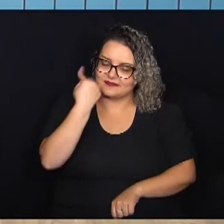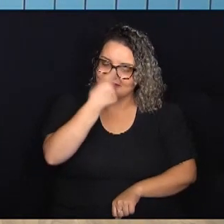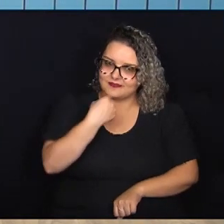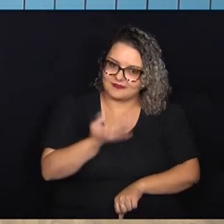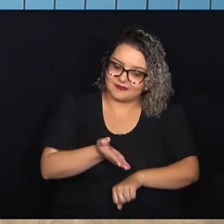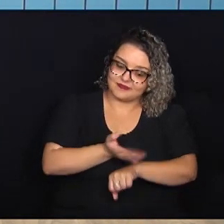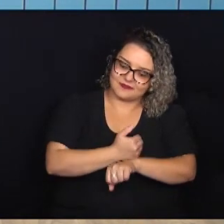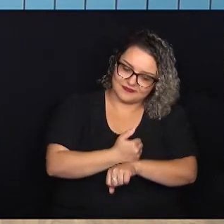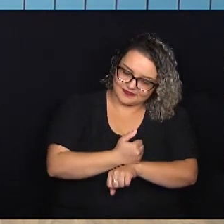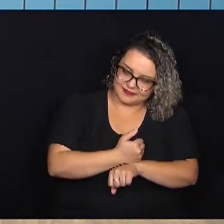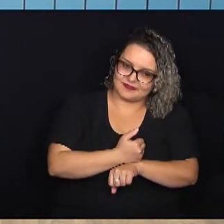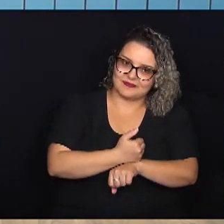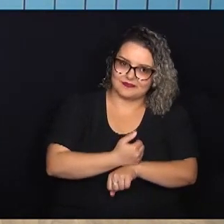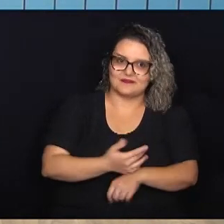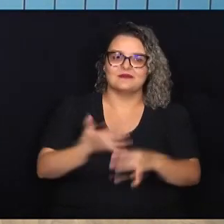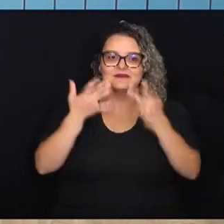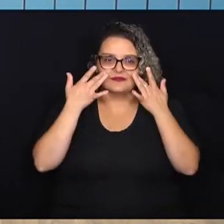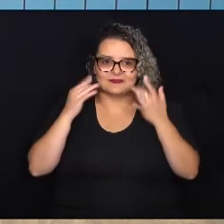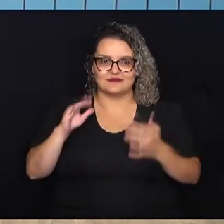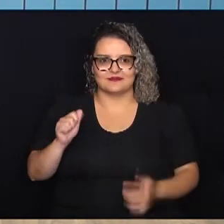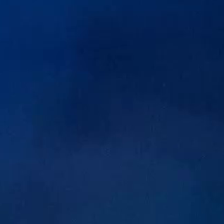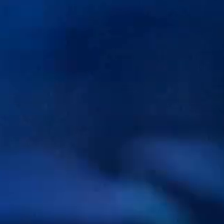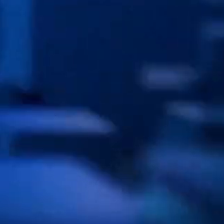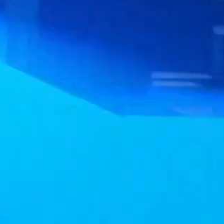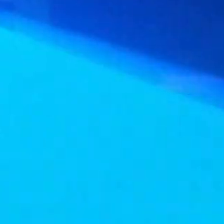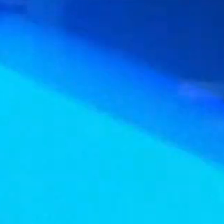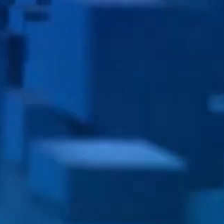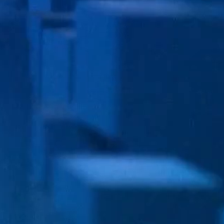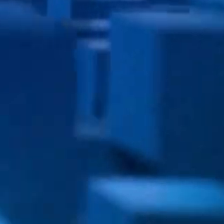antecedência no Teatro Castro Mendes.